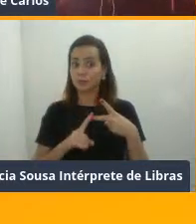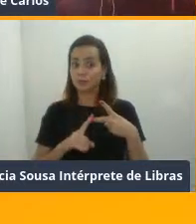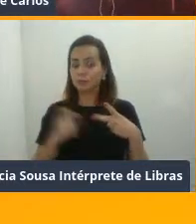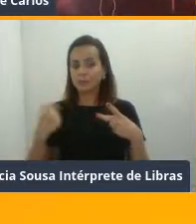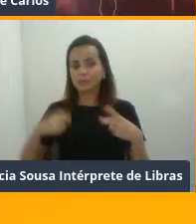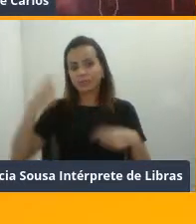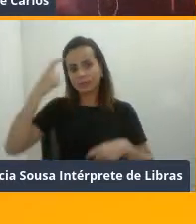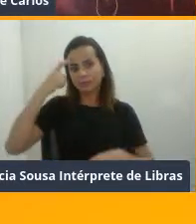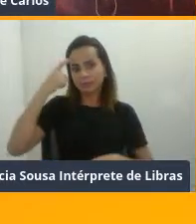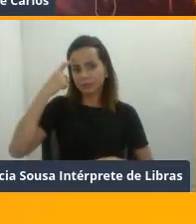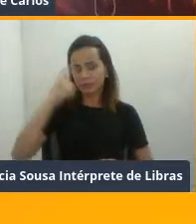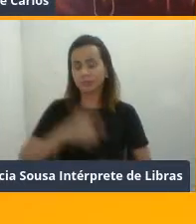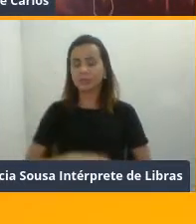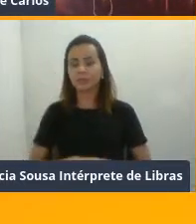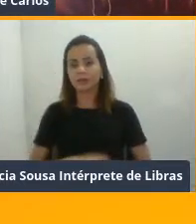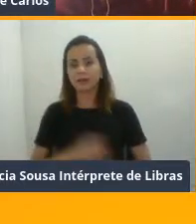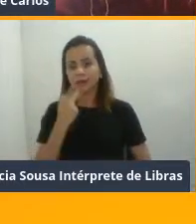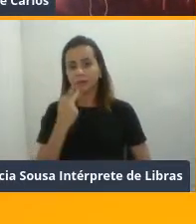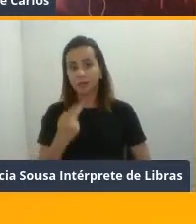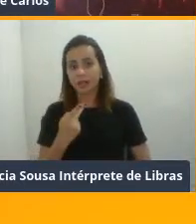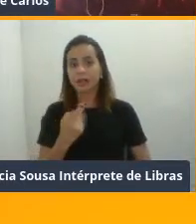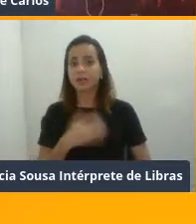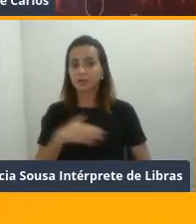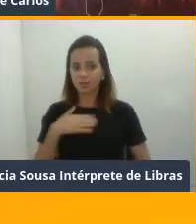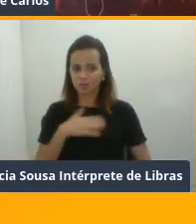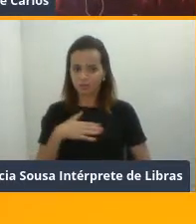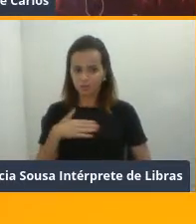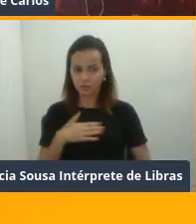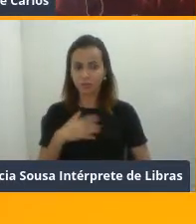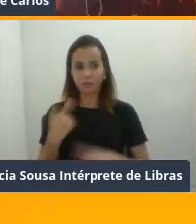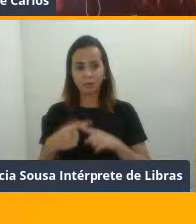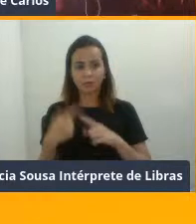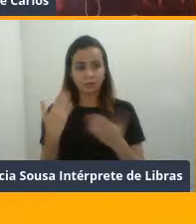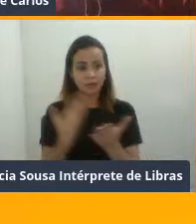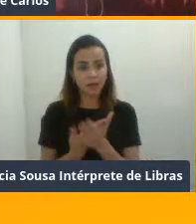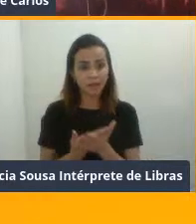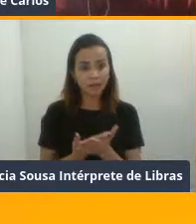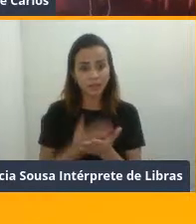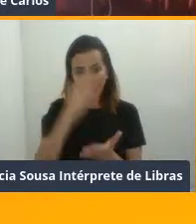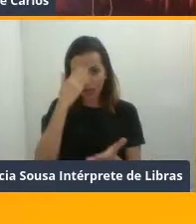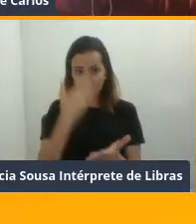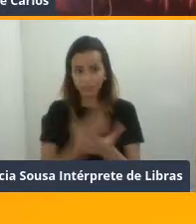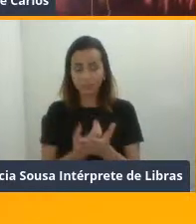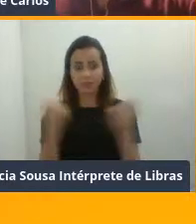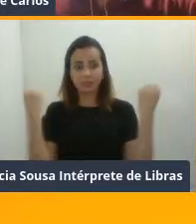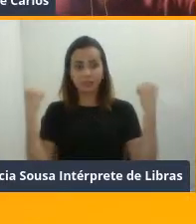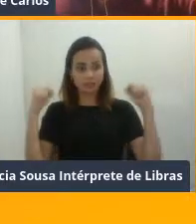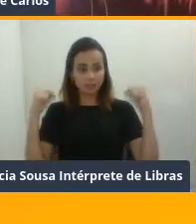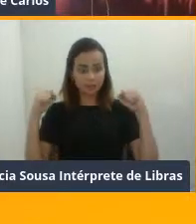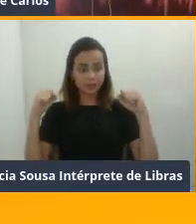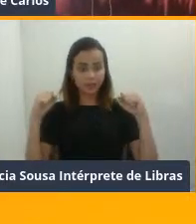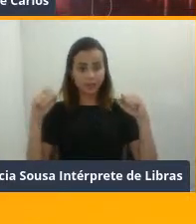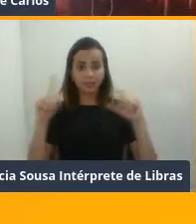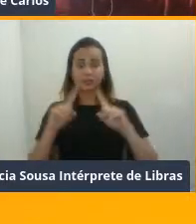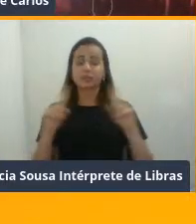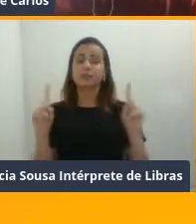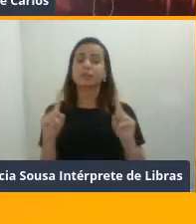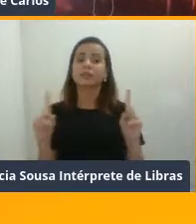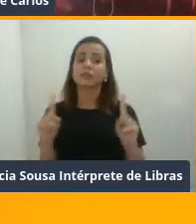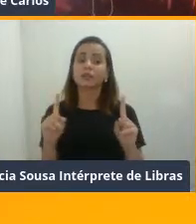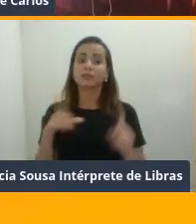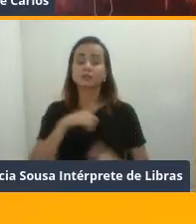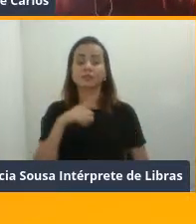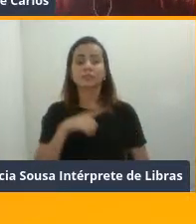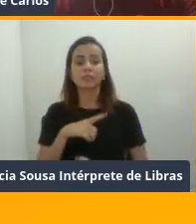mente, eu gosto de frisar isso aí porque eu acredito que exercício físico não existe sem